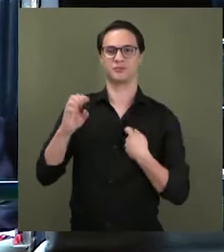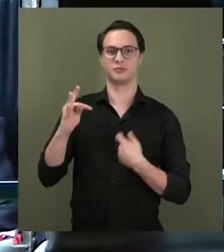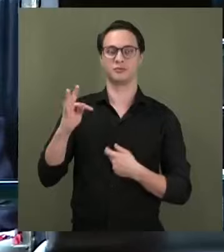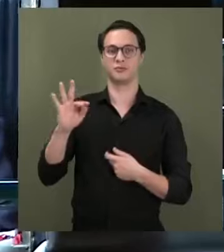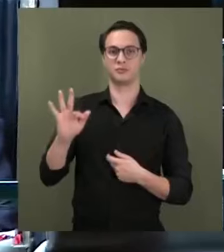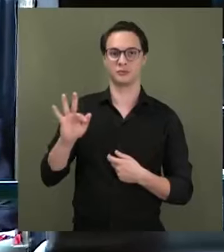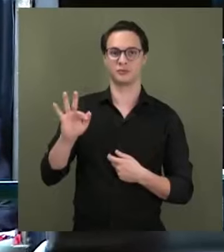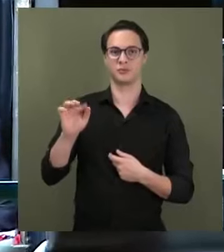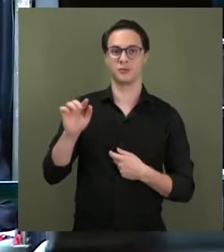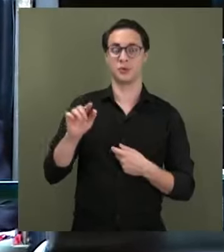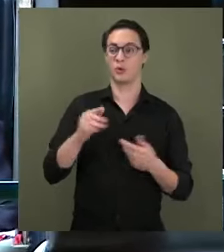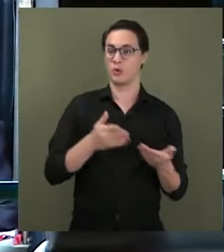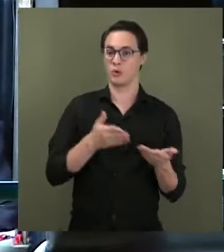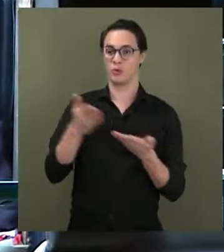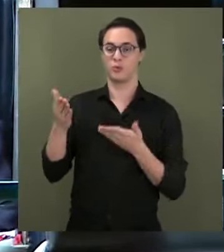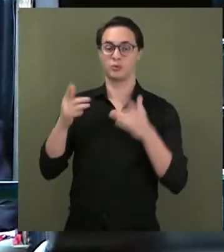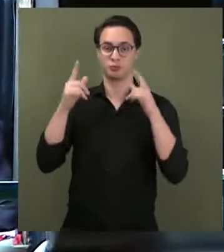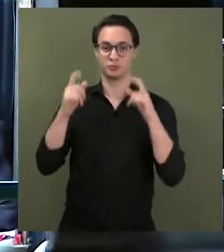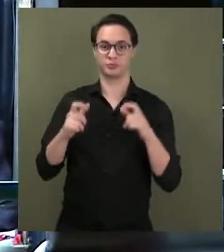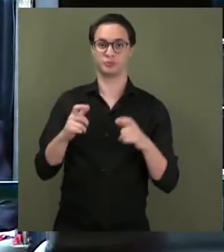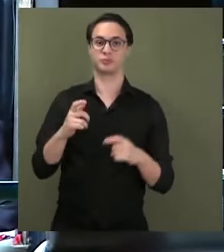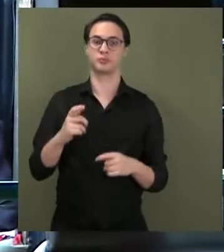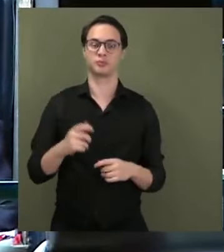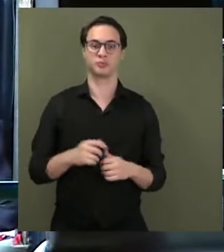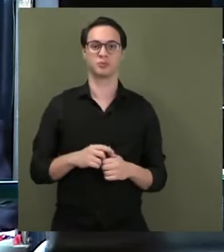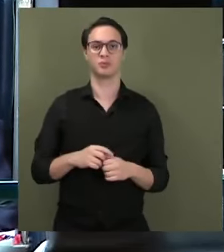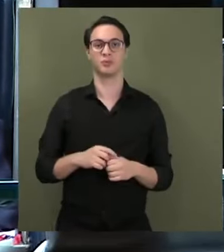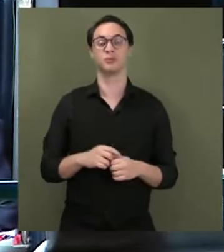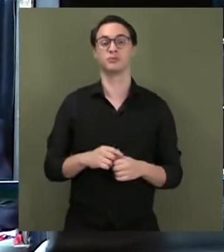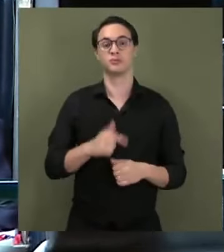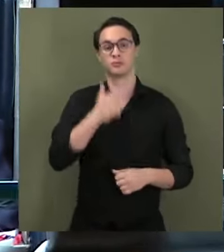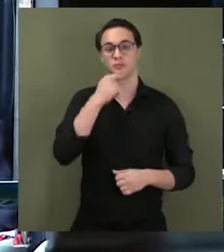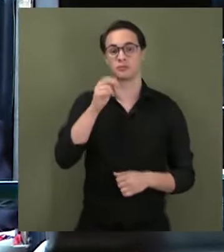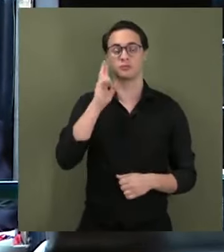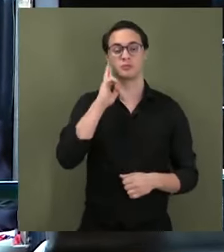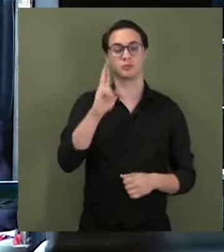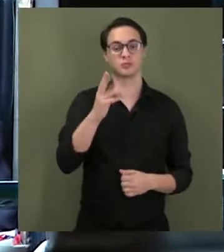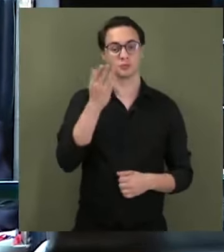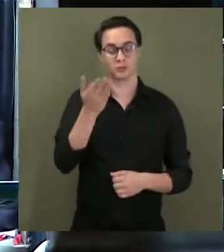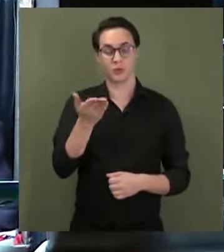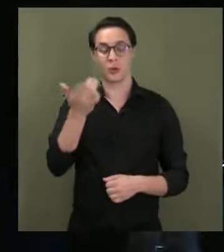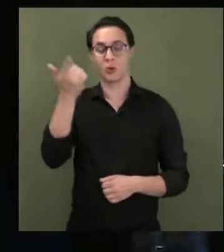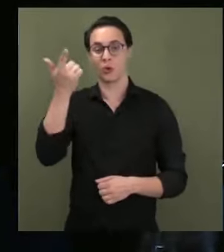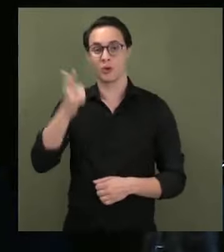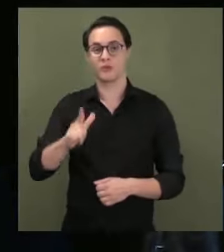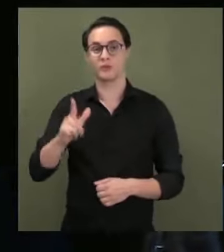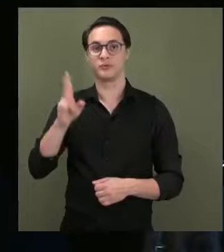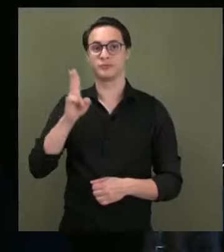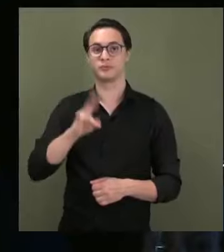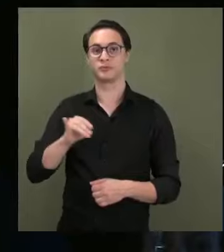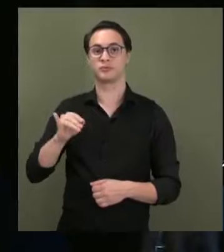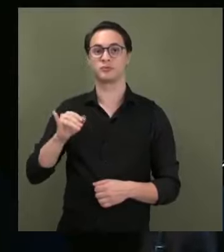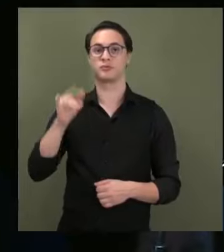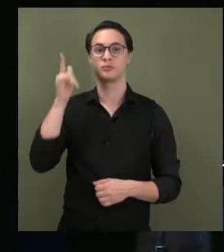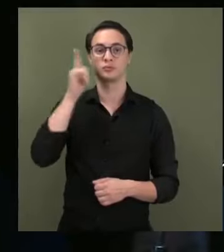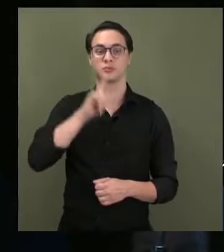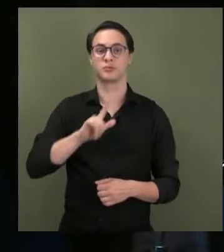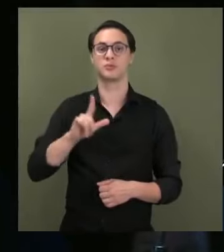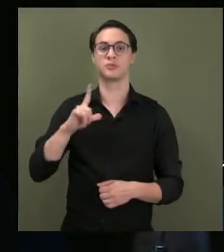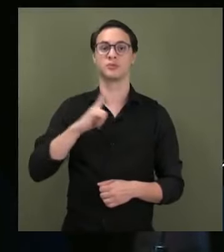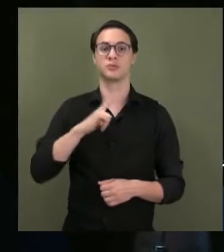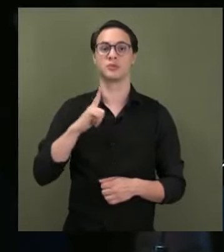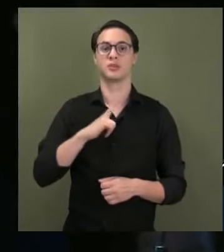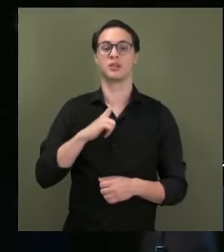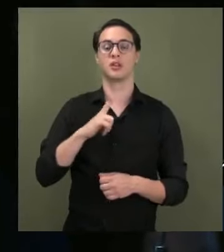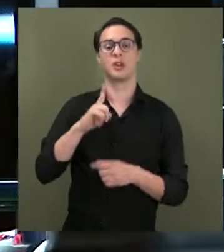que é ocupar uma vaga no Supremo Tribunal Federal. E Vossa Excelência, novamente, vai cuidar de entregar essa sua